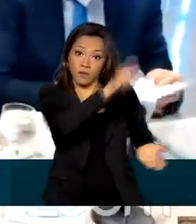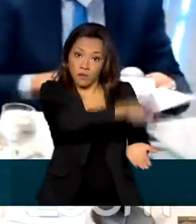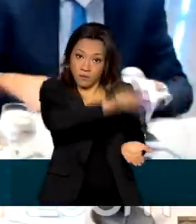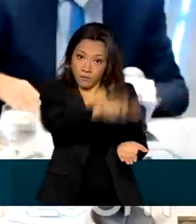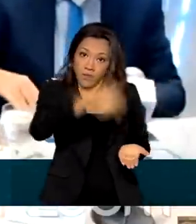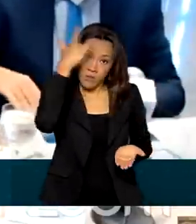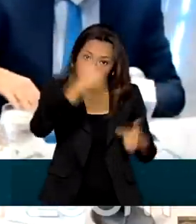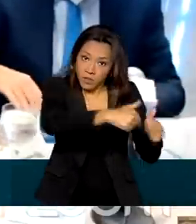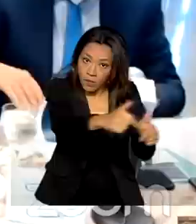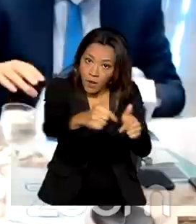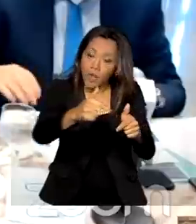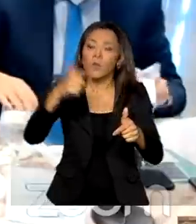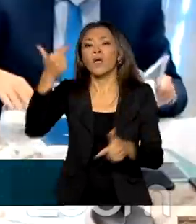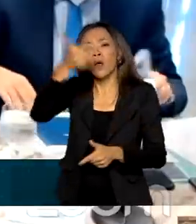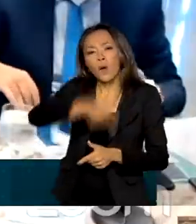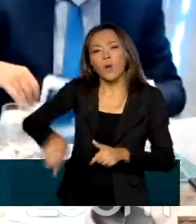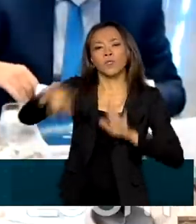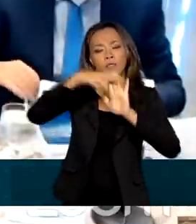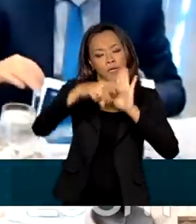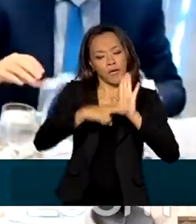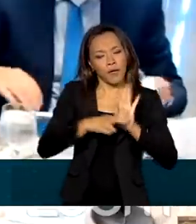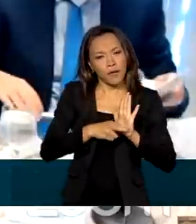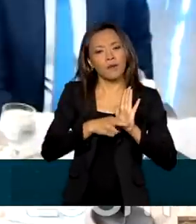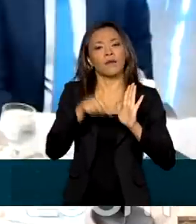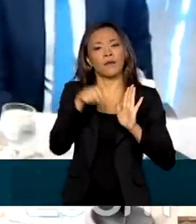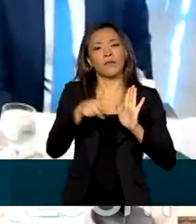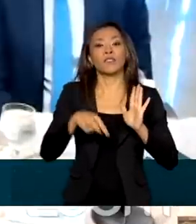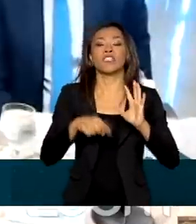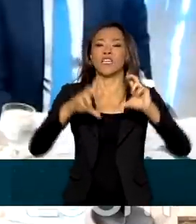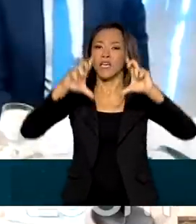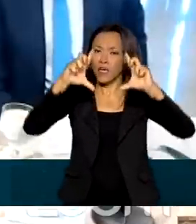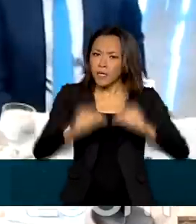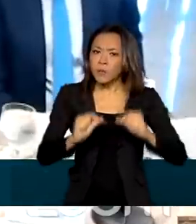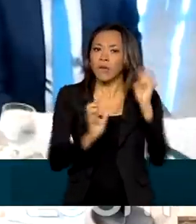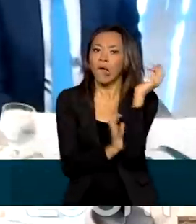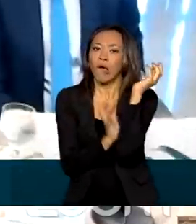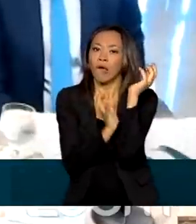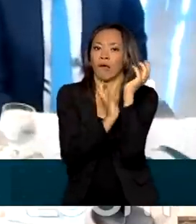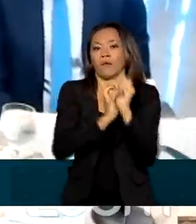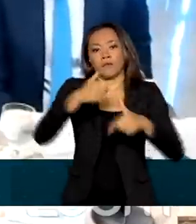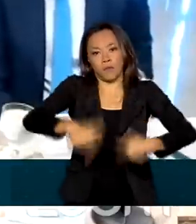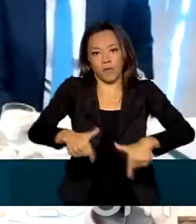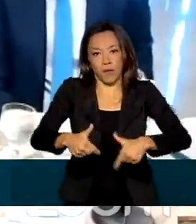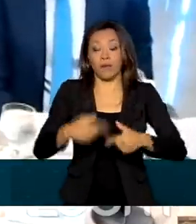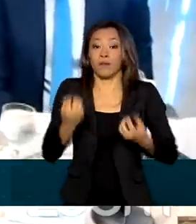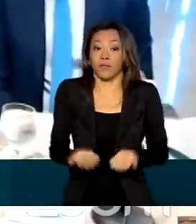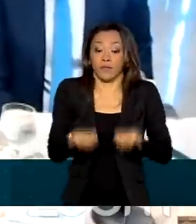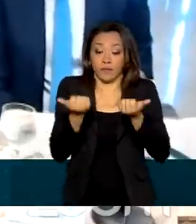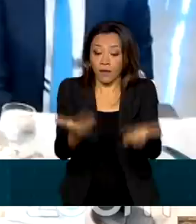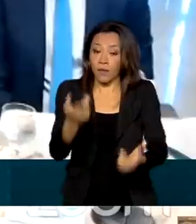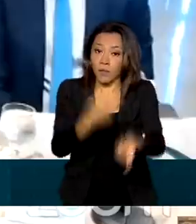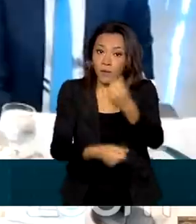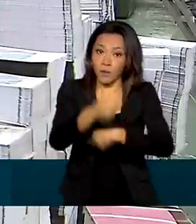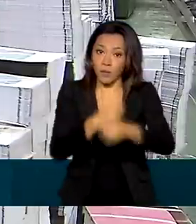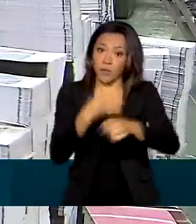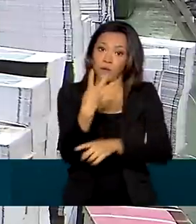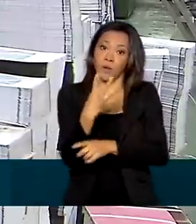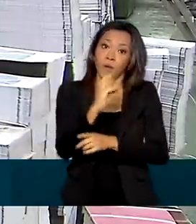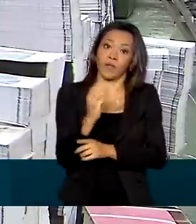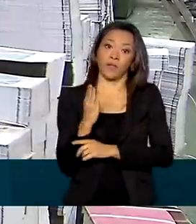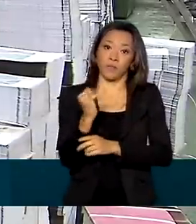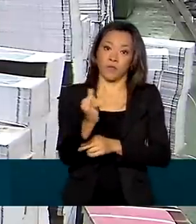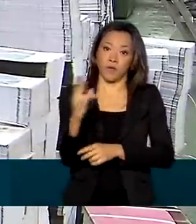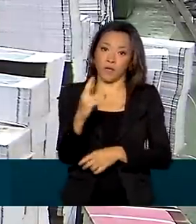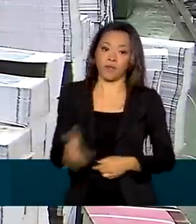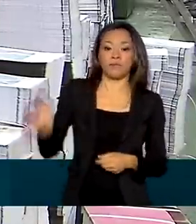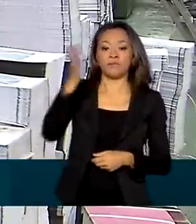mais uma vez as medidas de desburocratização trabalhista, que traz para economia algo em torno de 40 bilhões de reais. Também